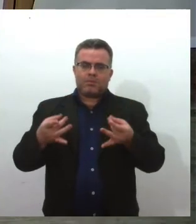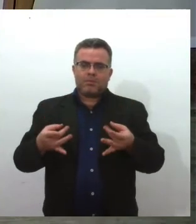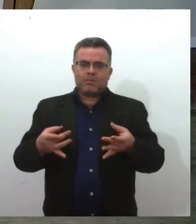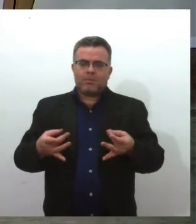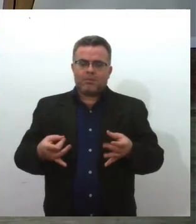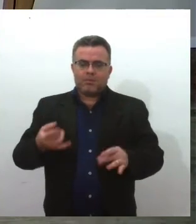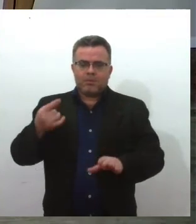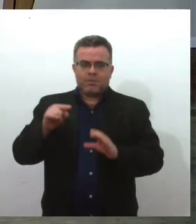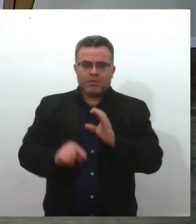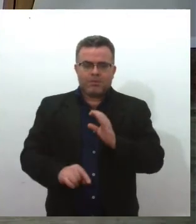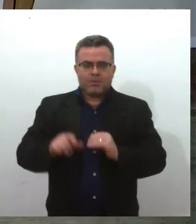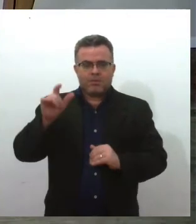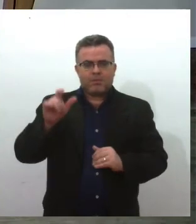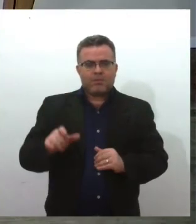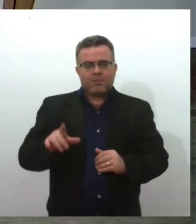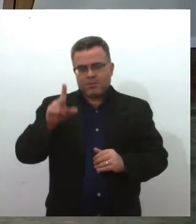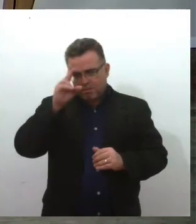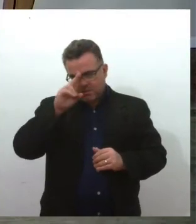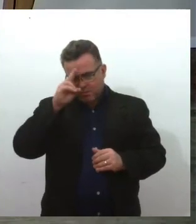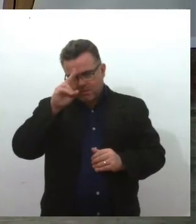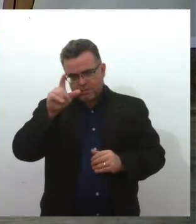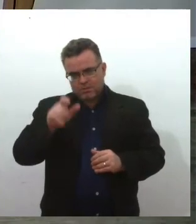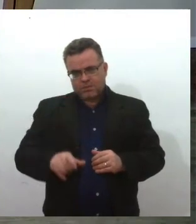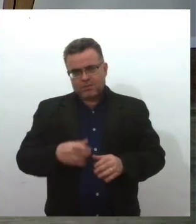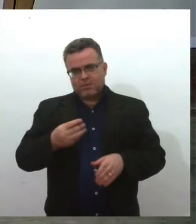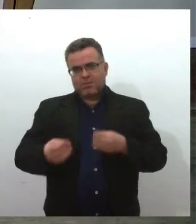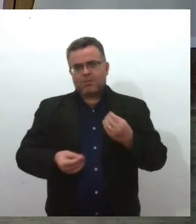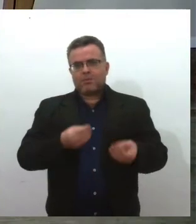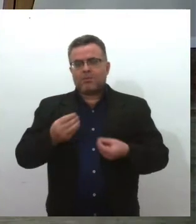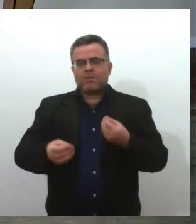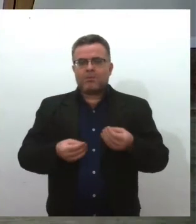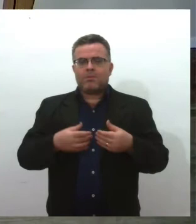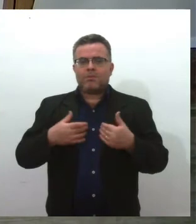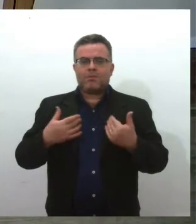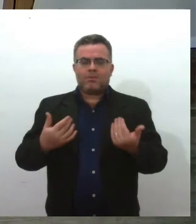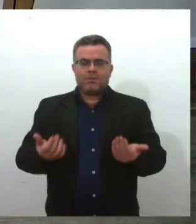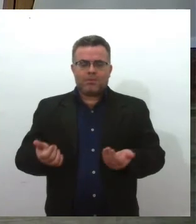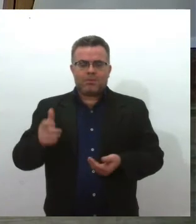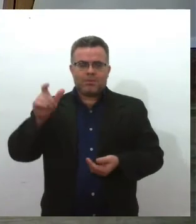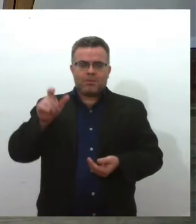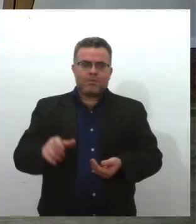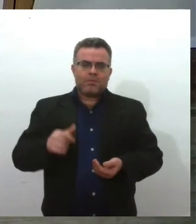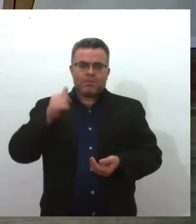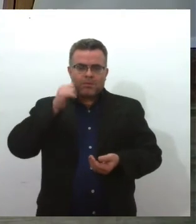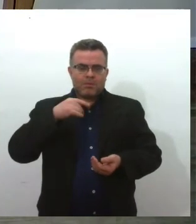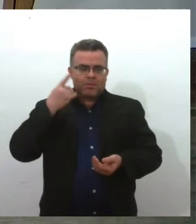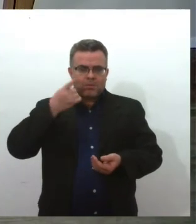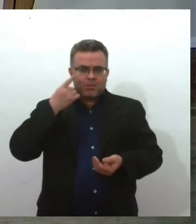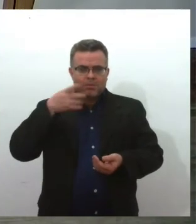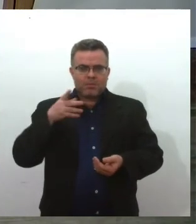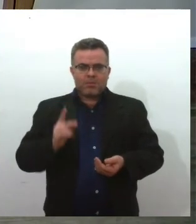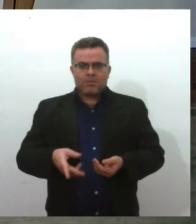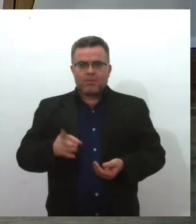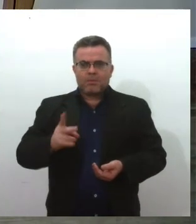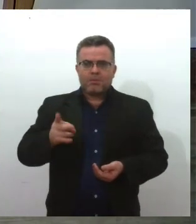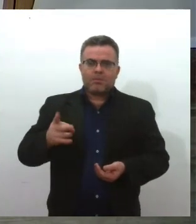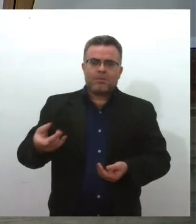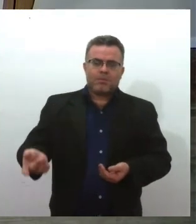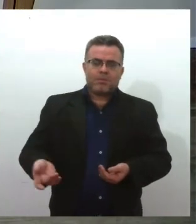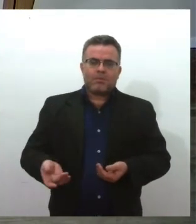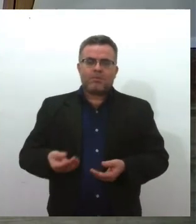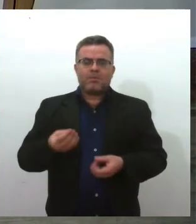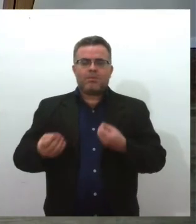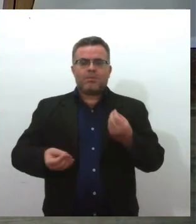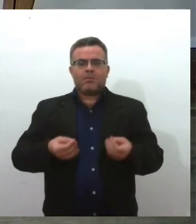a história, principalmente a história da Antonieta parlamentar, da Antonieta deputada, dos meandros ali da